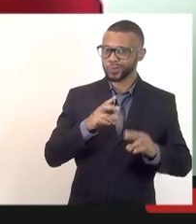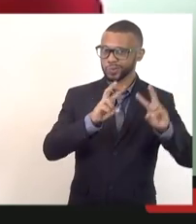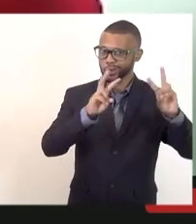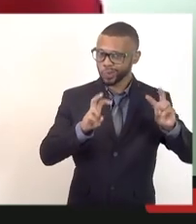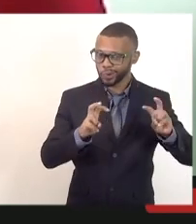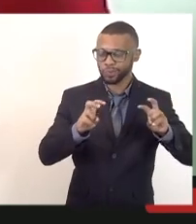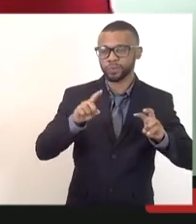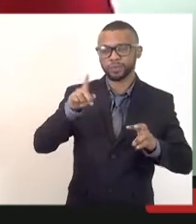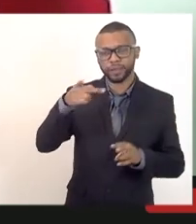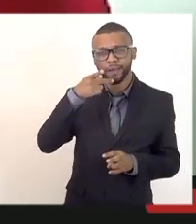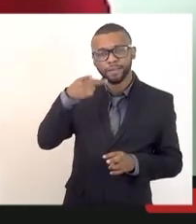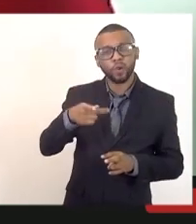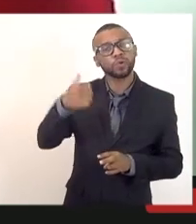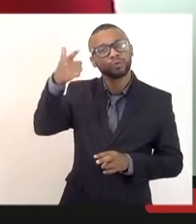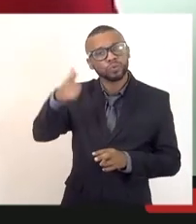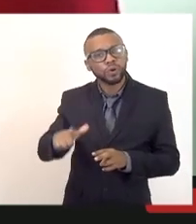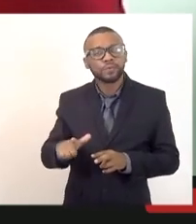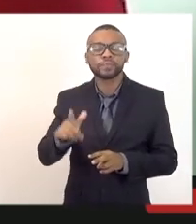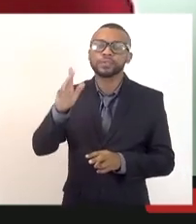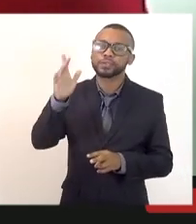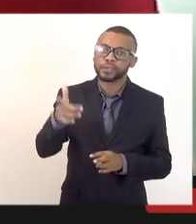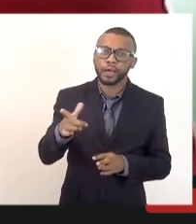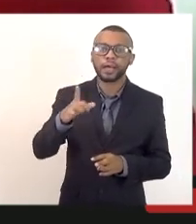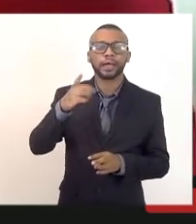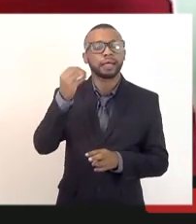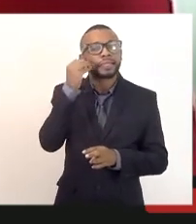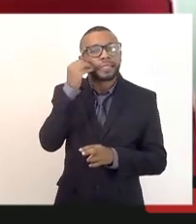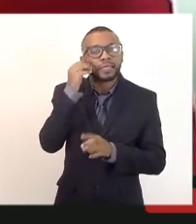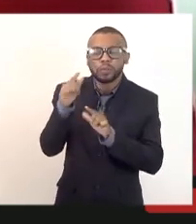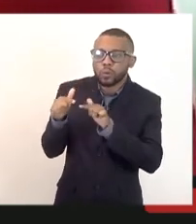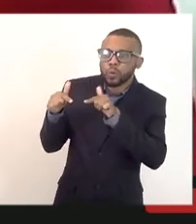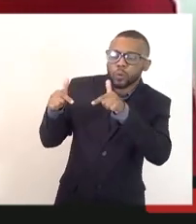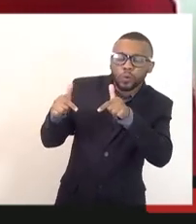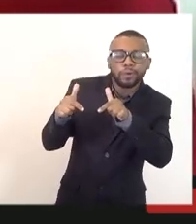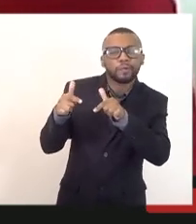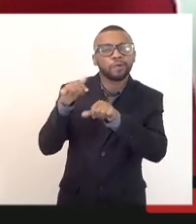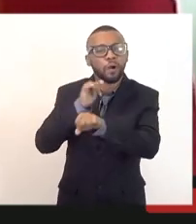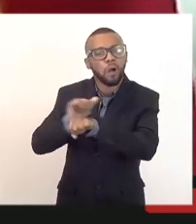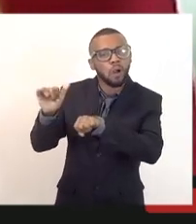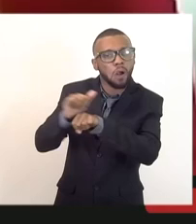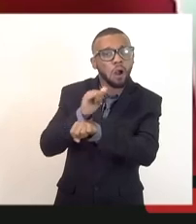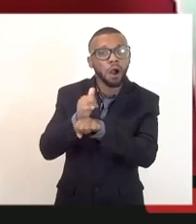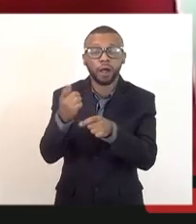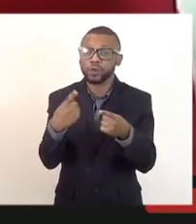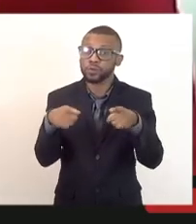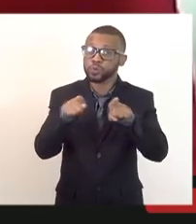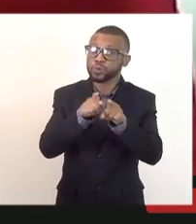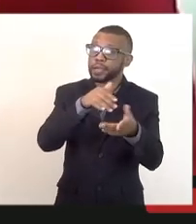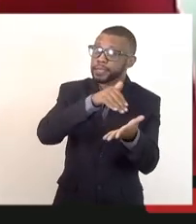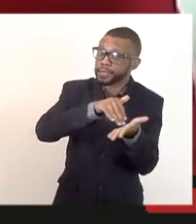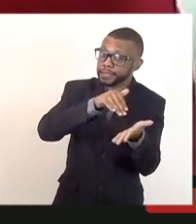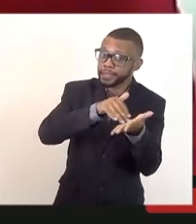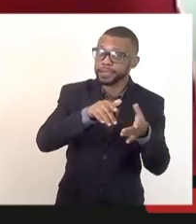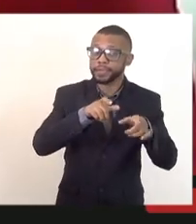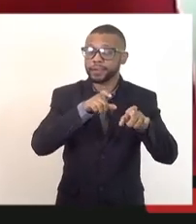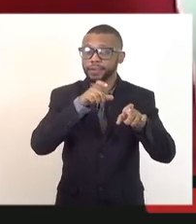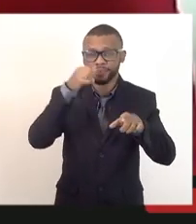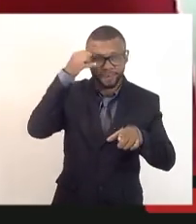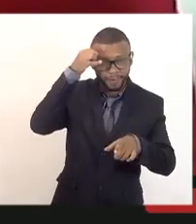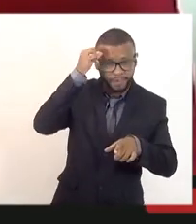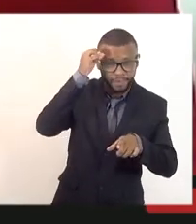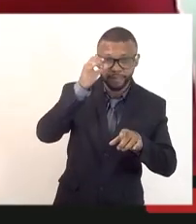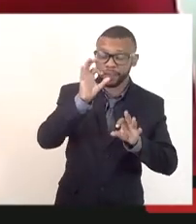dizer agora que já está se movimentando junto à Secretaria de Fazenda, junto à Secretaria de